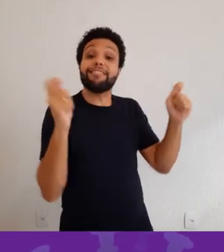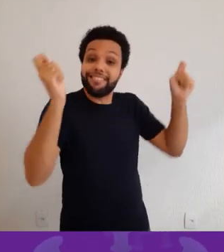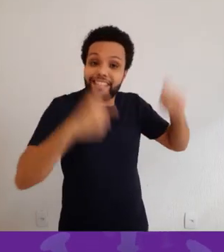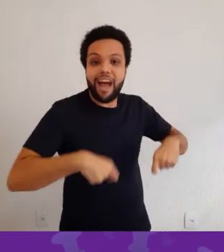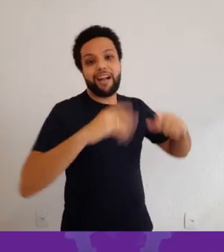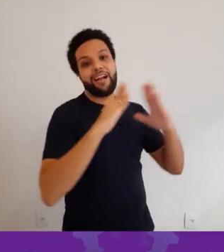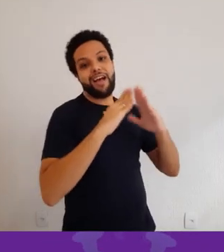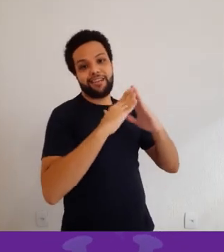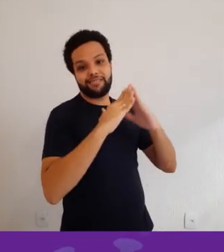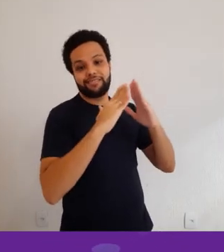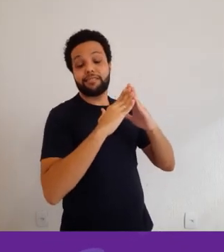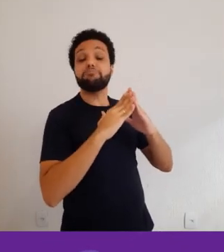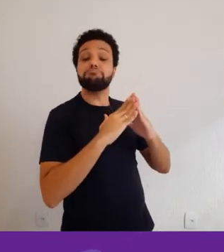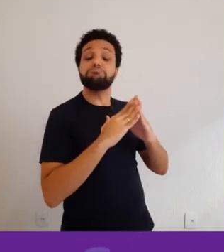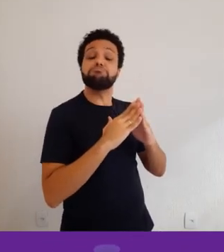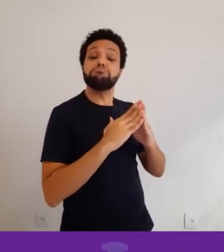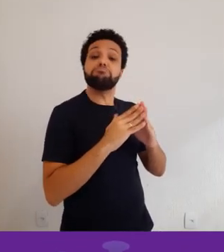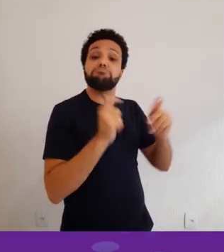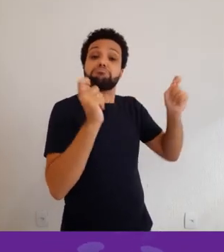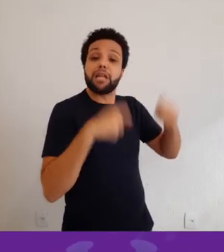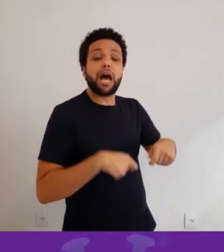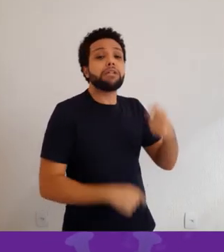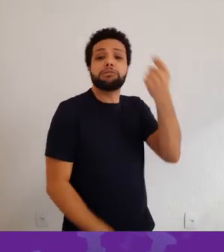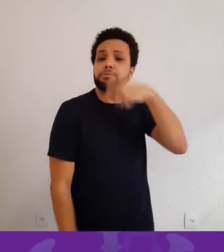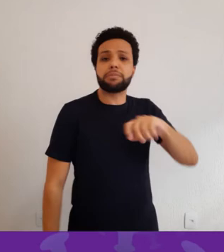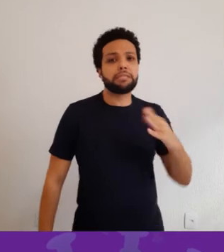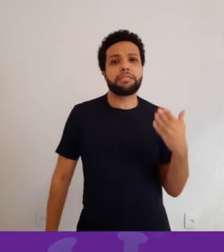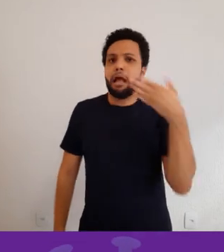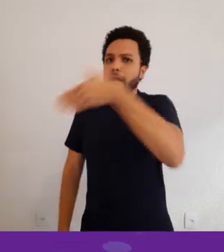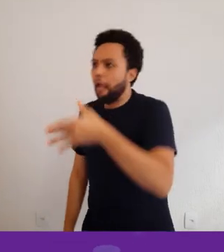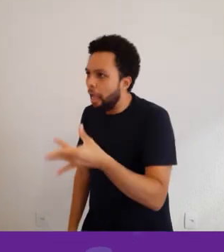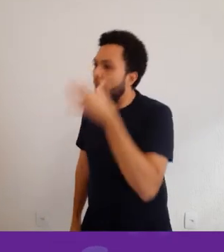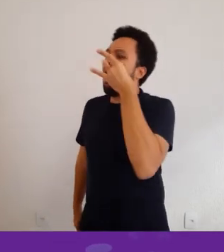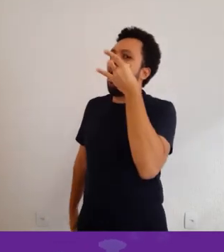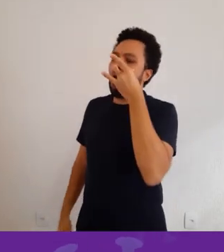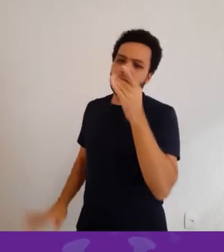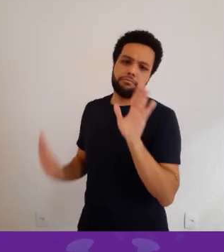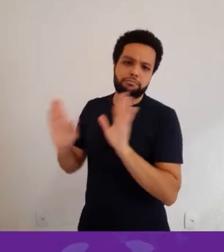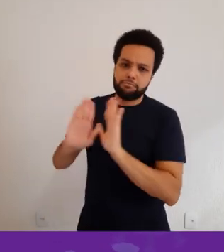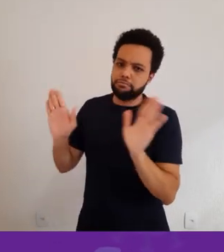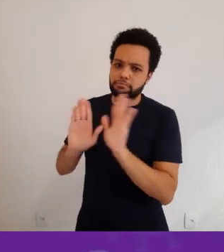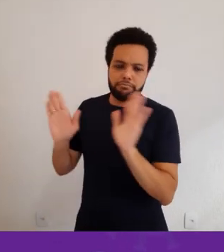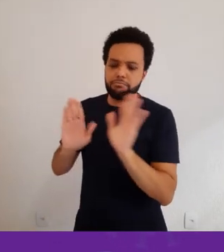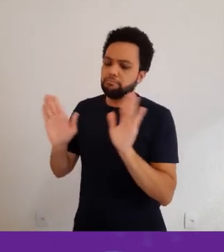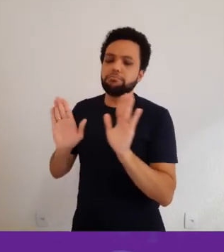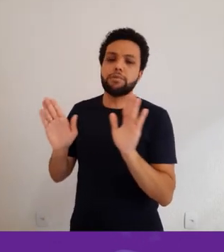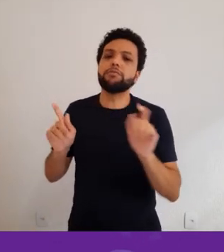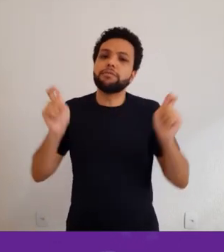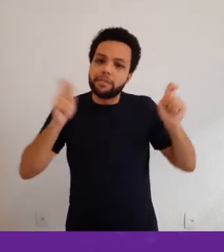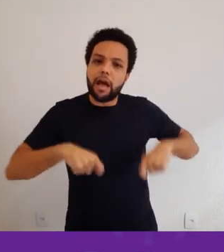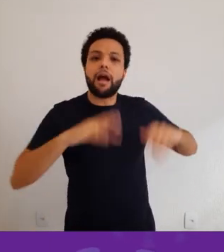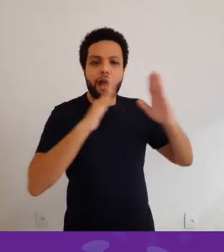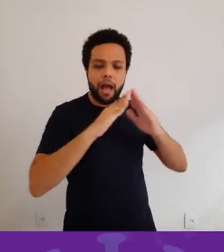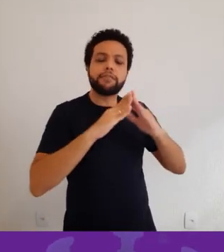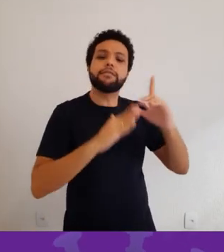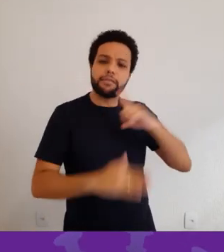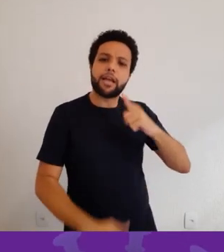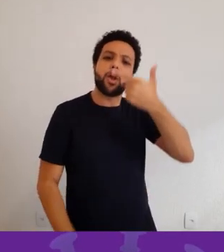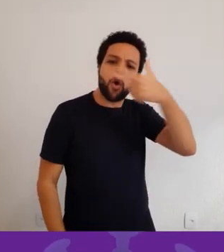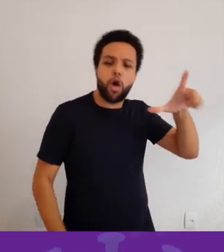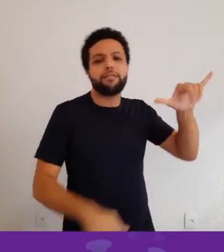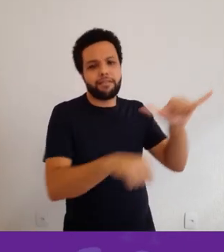como eu falei, ela não é necessária que seja feita exclusivamente em ambientes de academia.